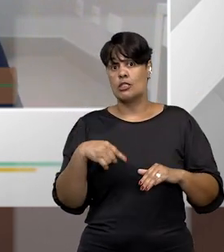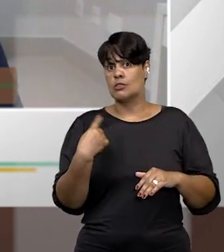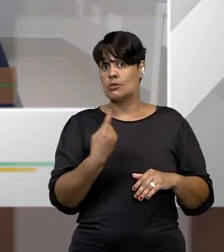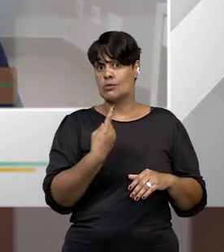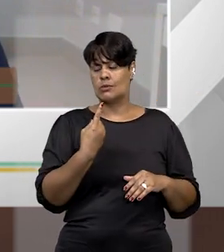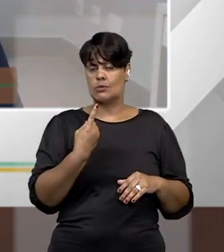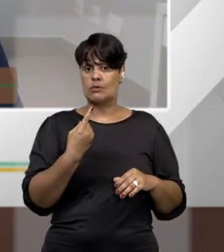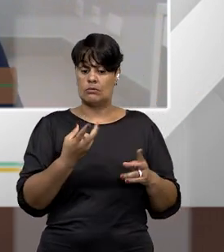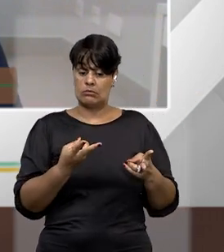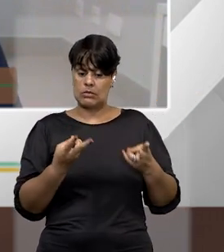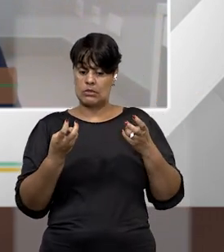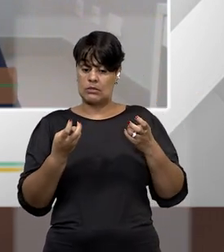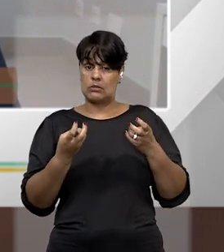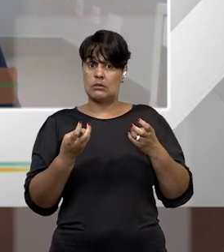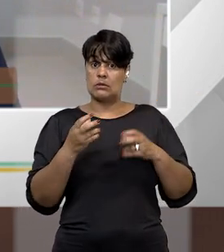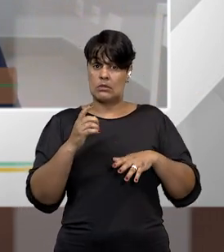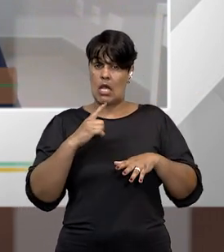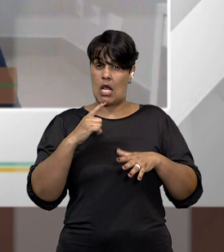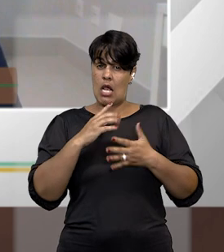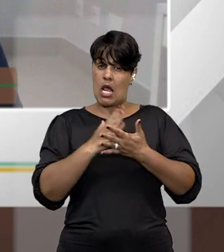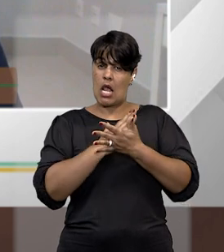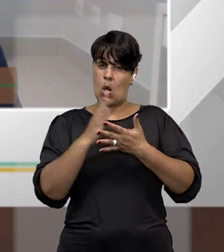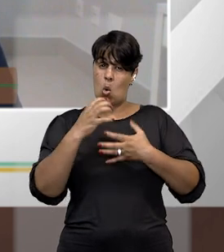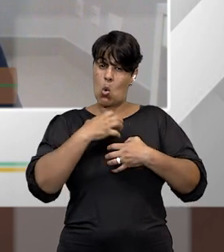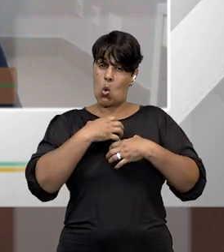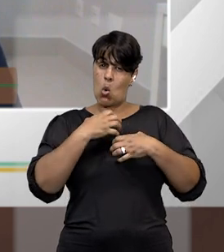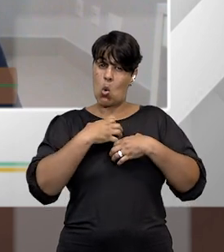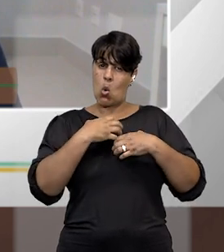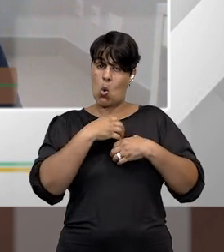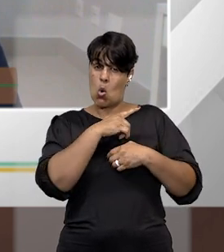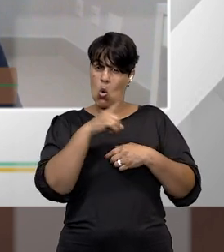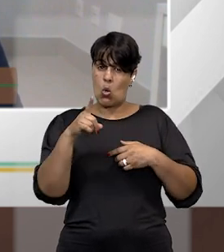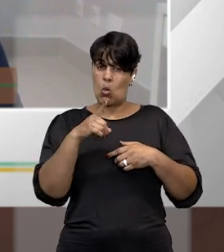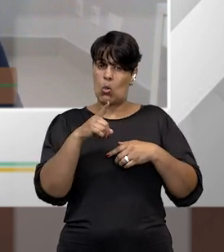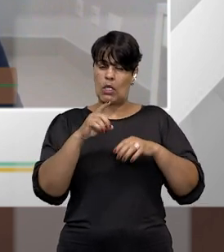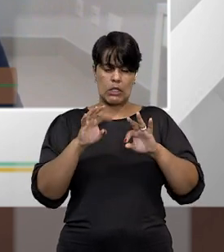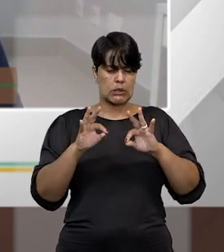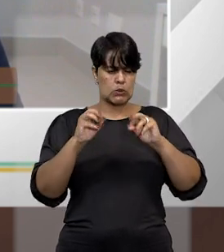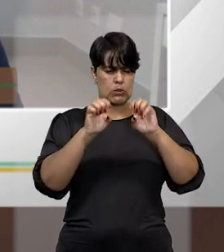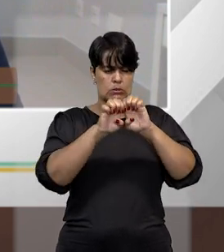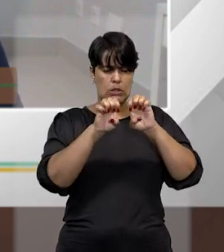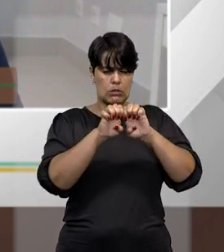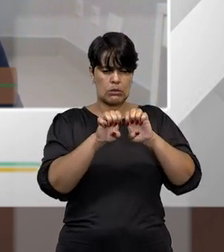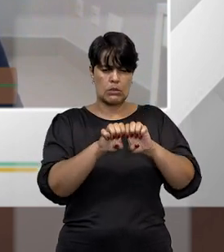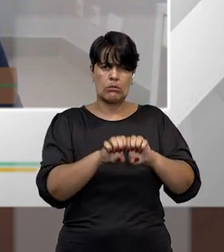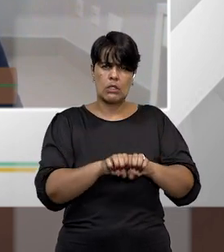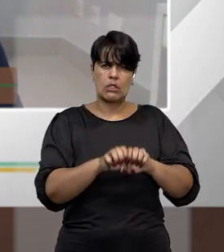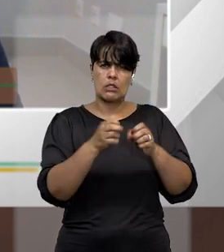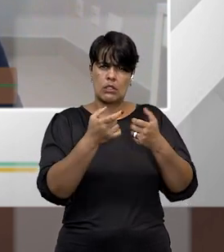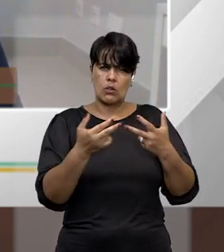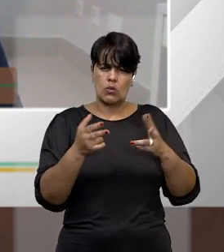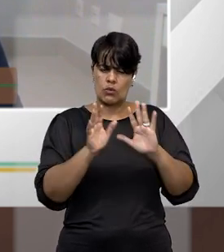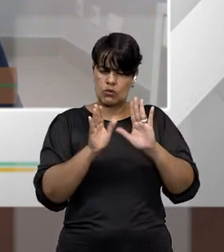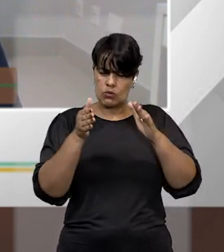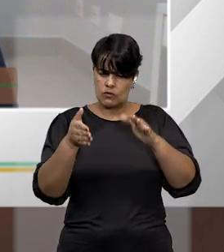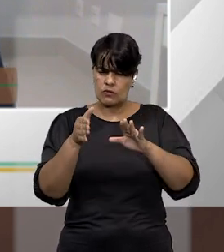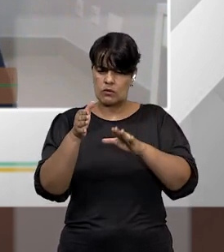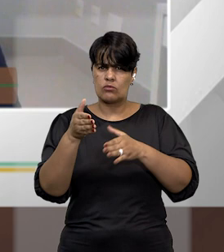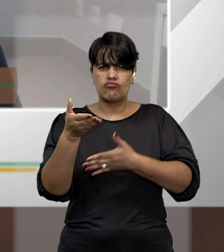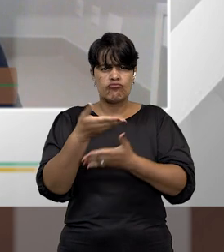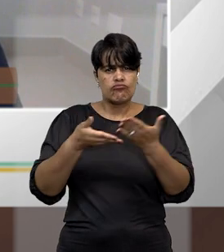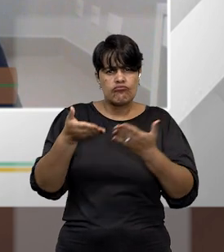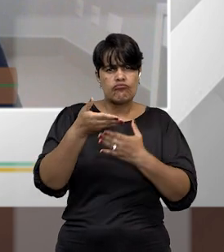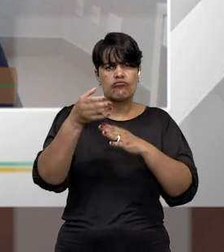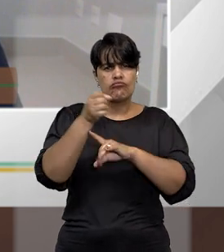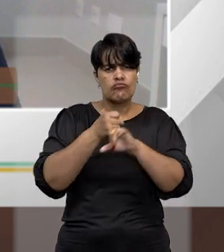podem colocar a perder toda a estrutura estatal voltada ao convívio social e que o Estado quando ele pensou